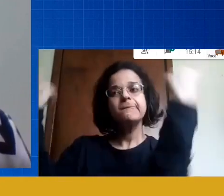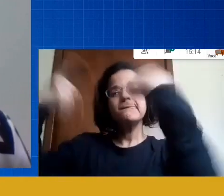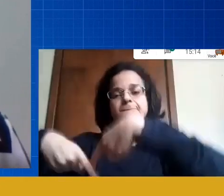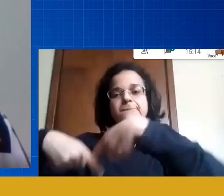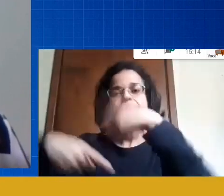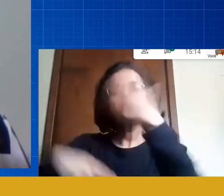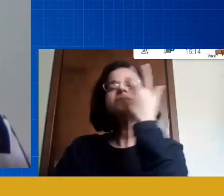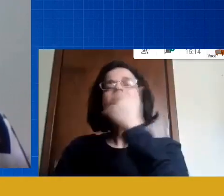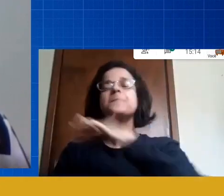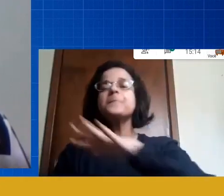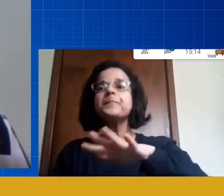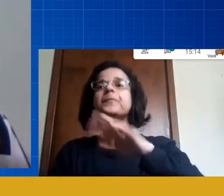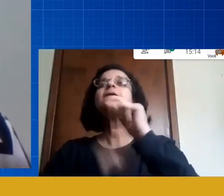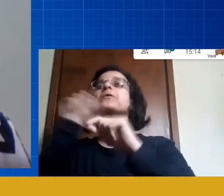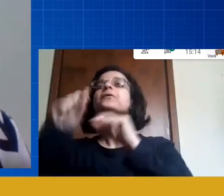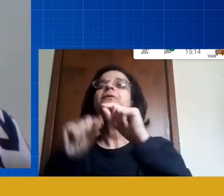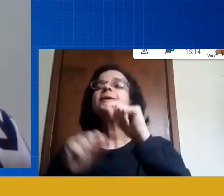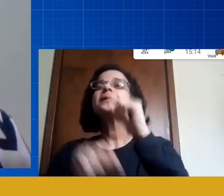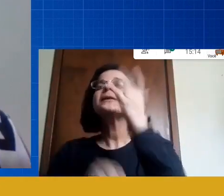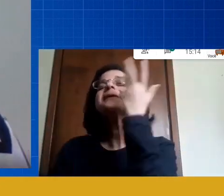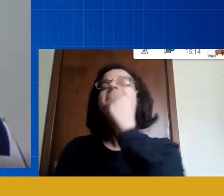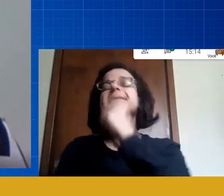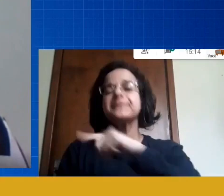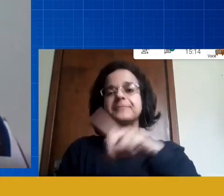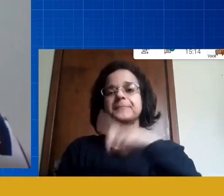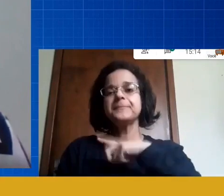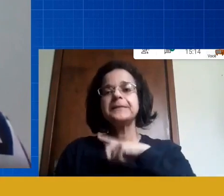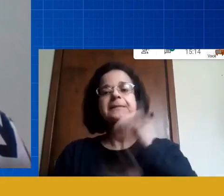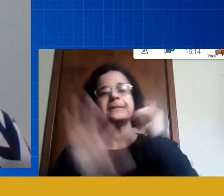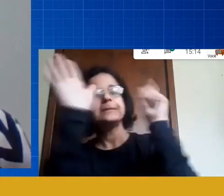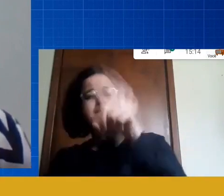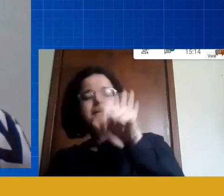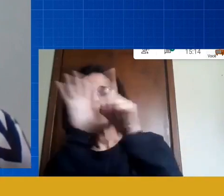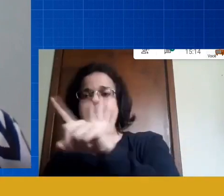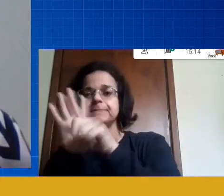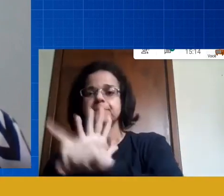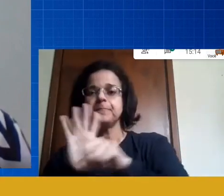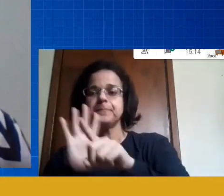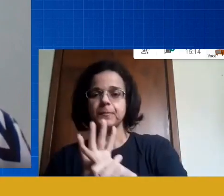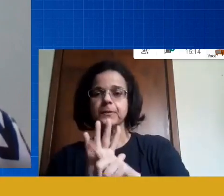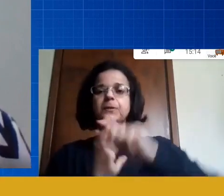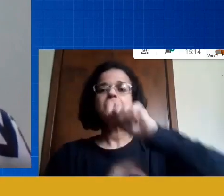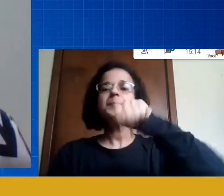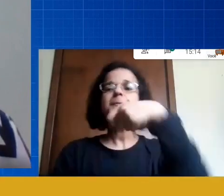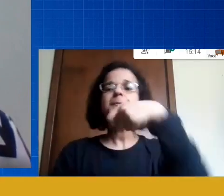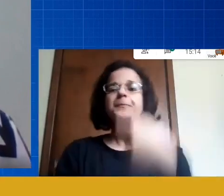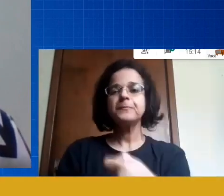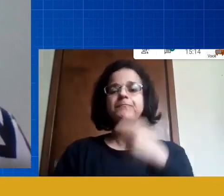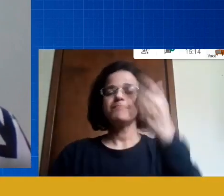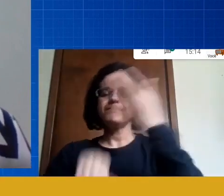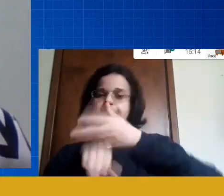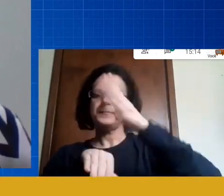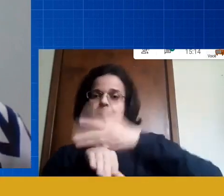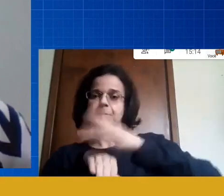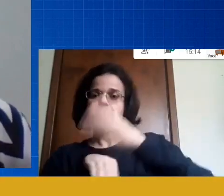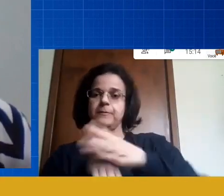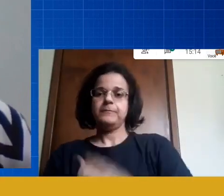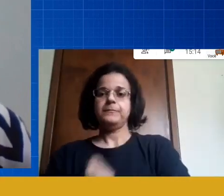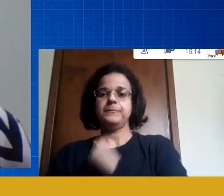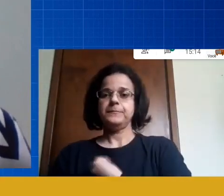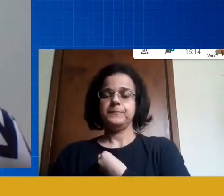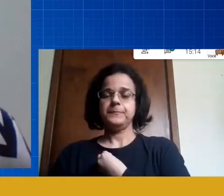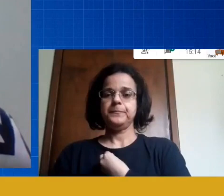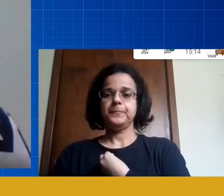o que que essa criança vai levar consigo de questionamentos pra aquela sua vivência pra sua prática de vida o que que com